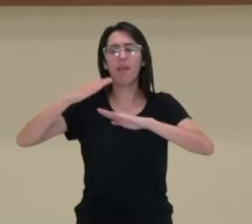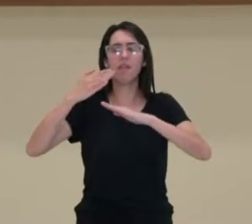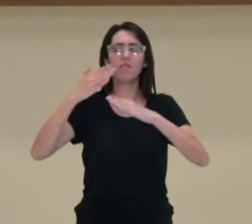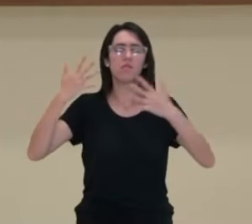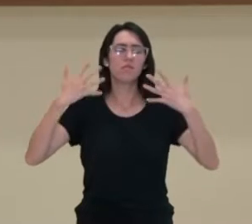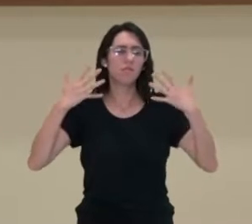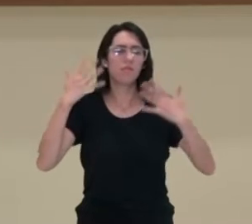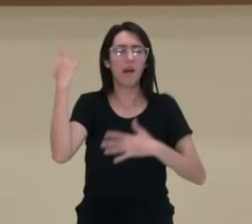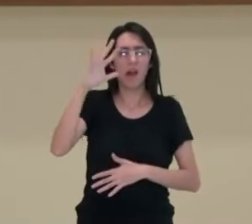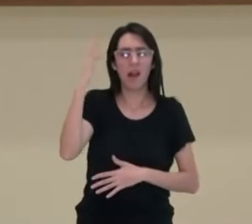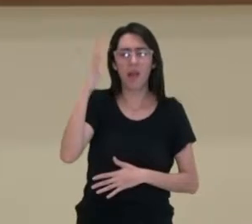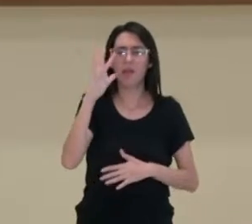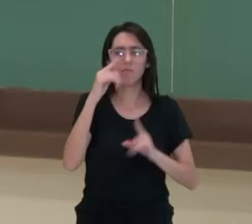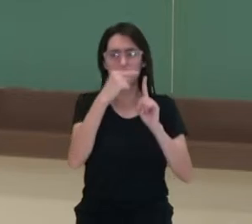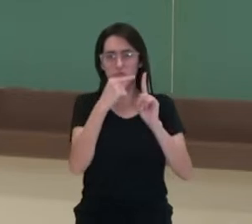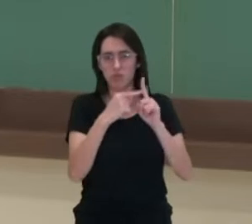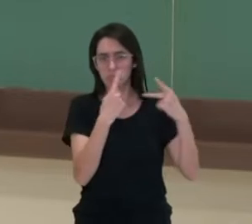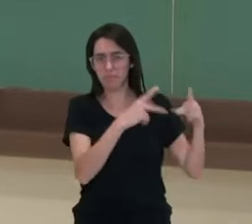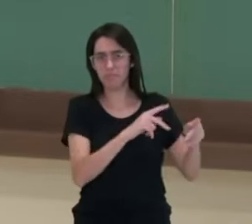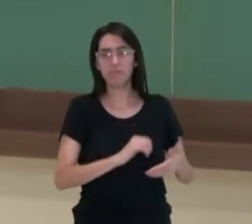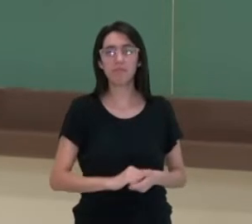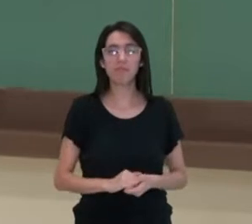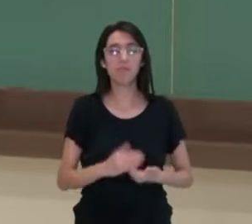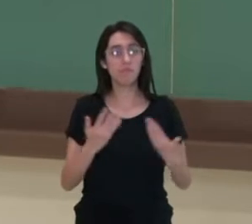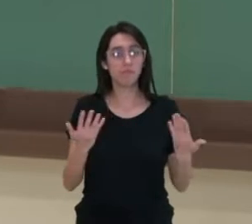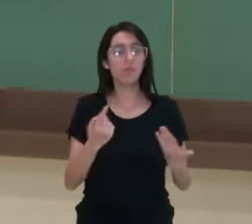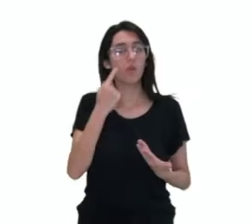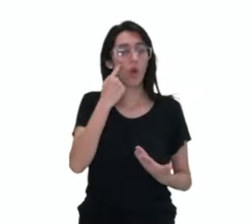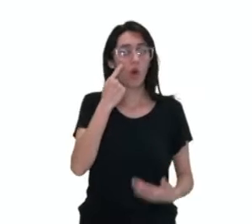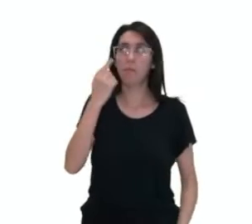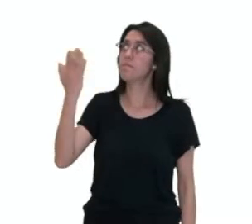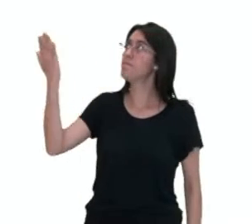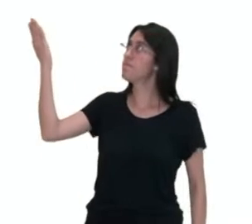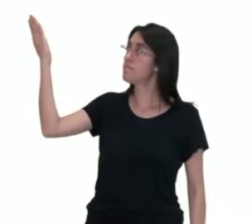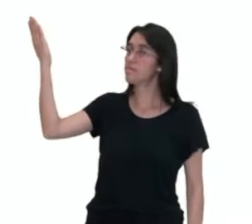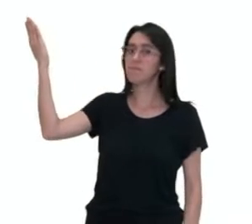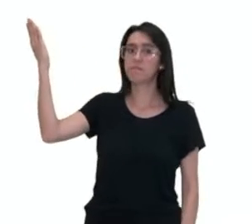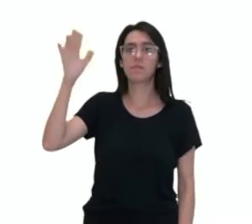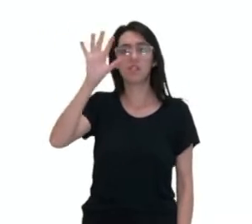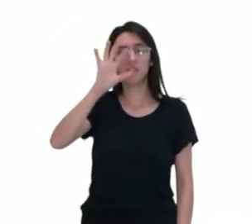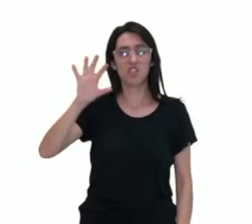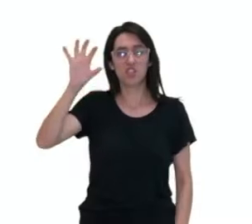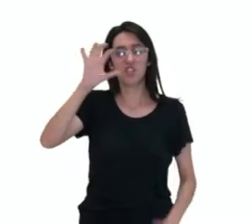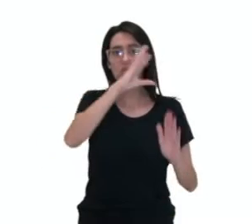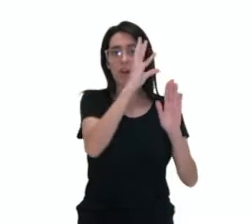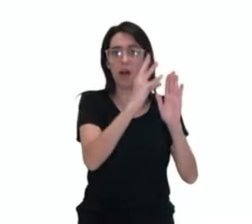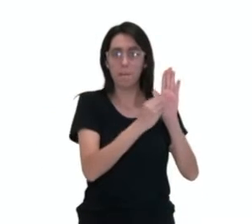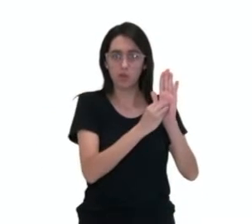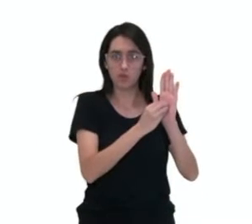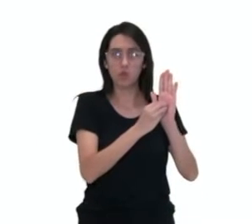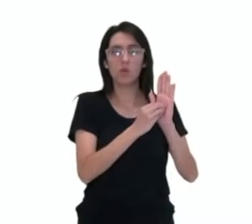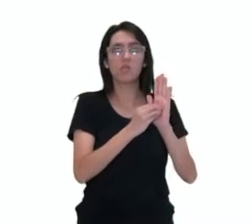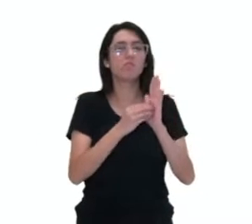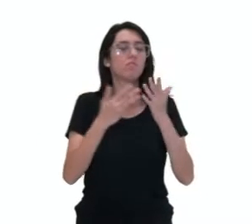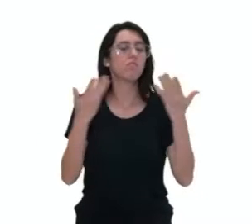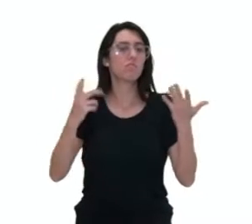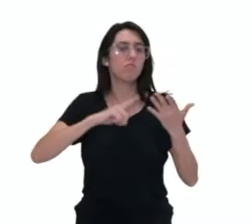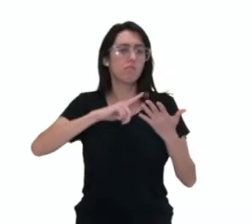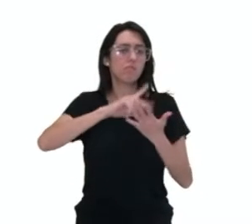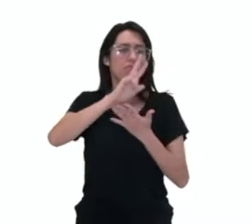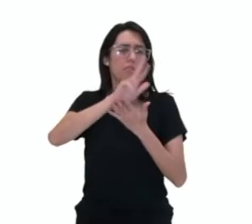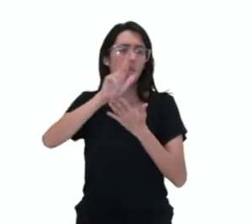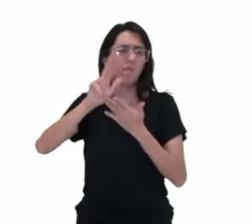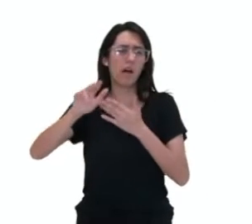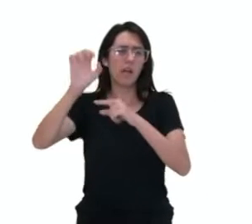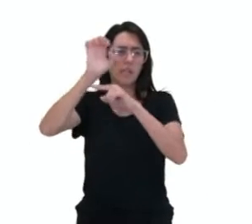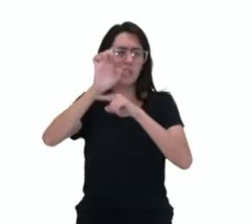hidrografia. Dentro dessa caracterização, vamos olhar agora a região amazônica. Na região amazônica vários são